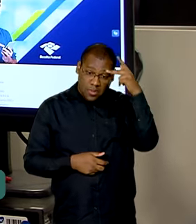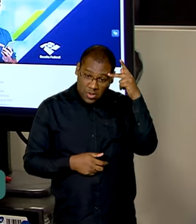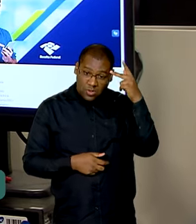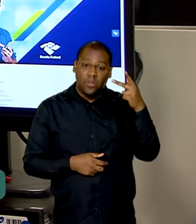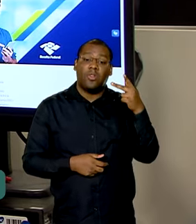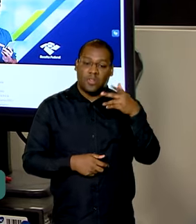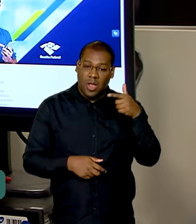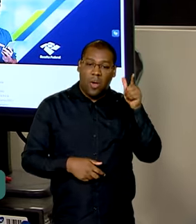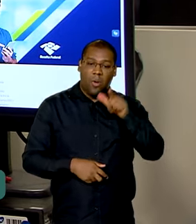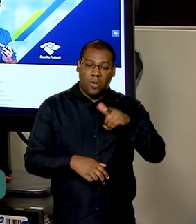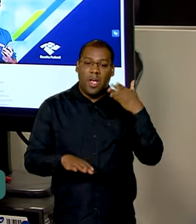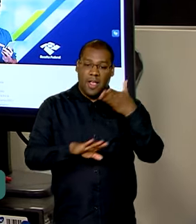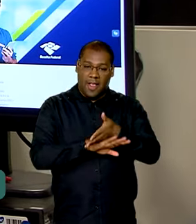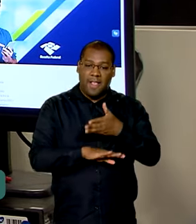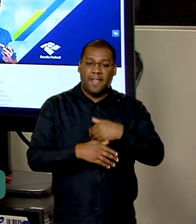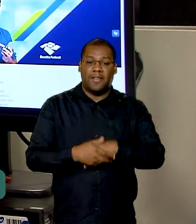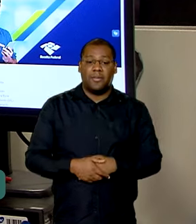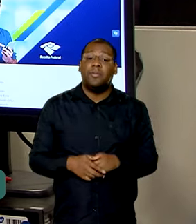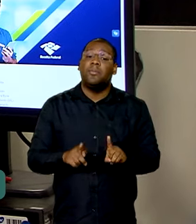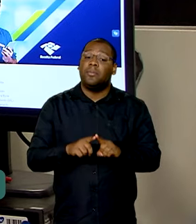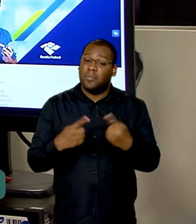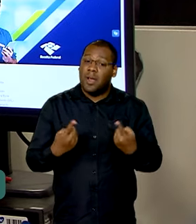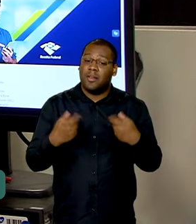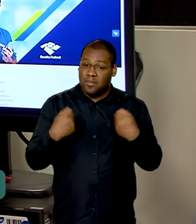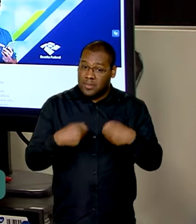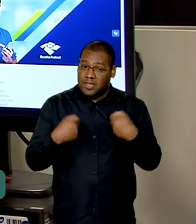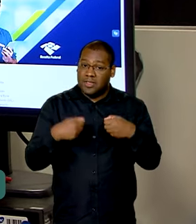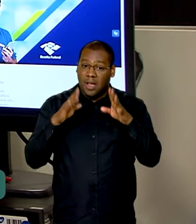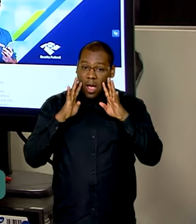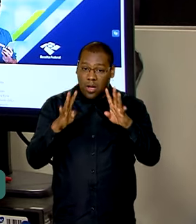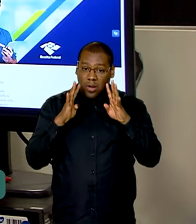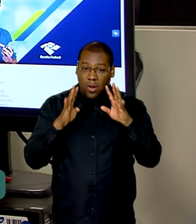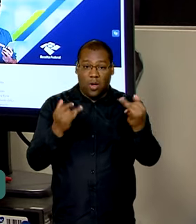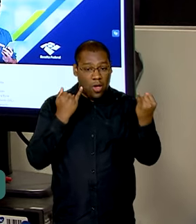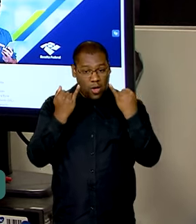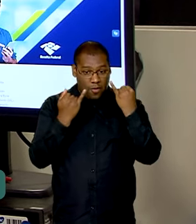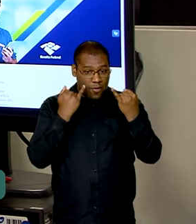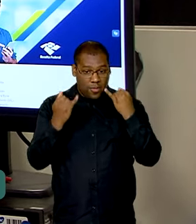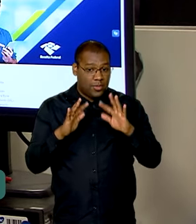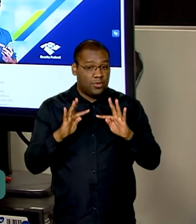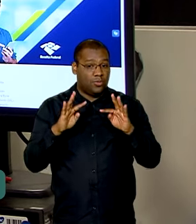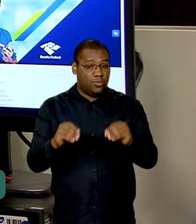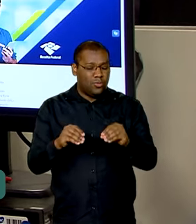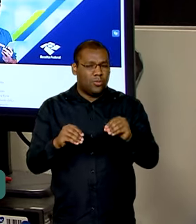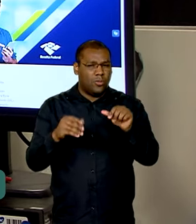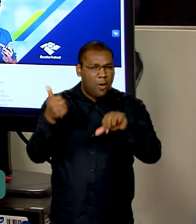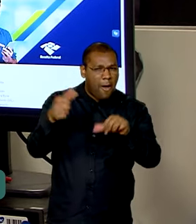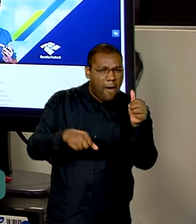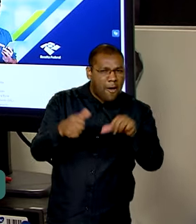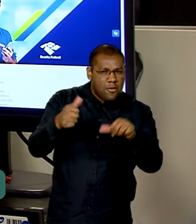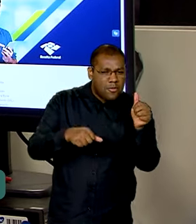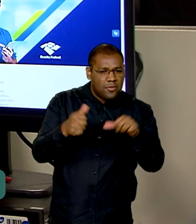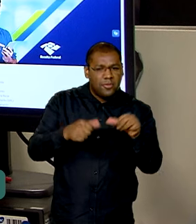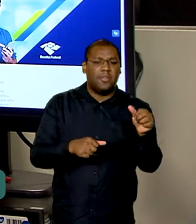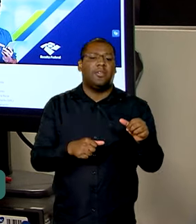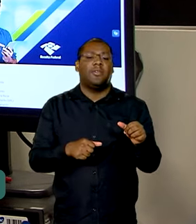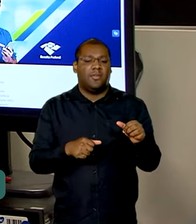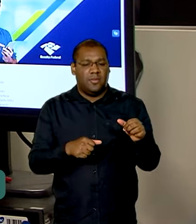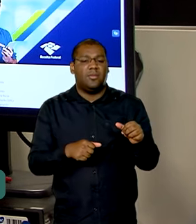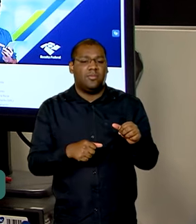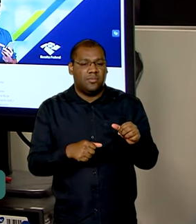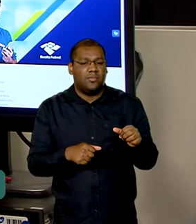Mesmo assim, é preciso atenção. Todas as informações devem ser checadas e validadas pelo